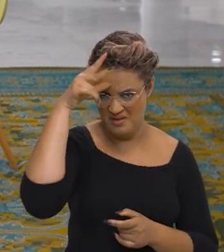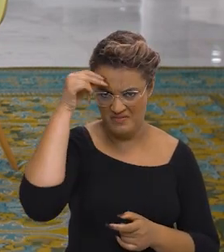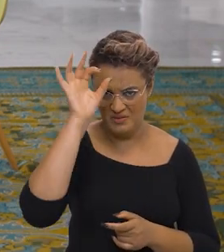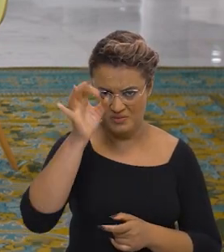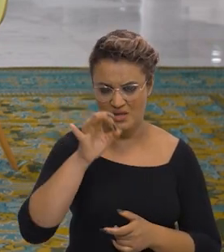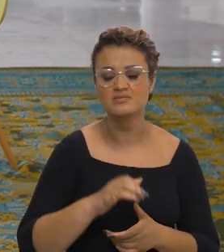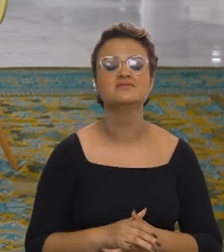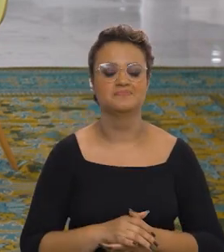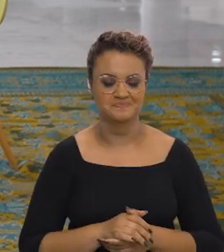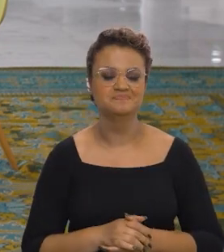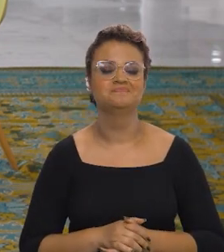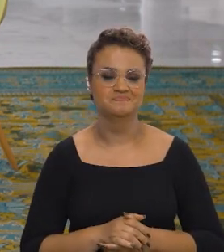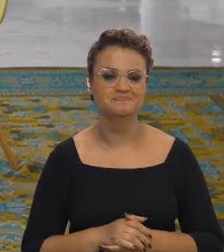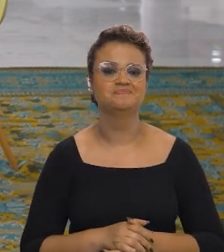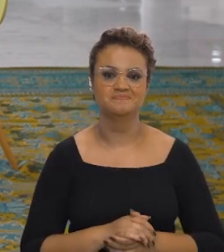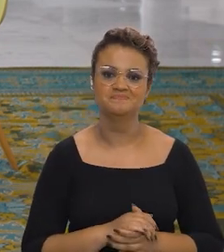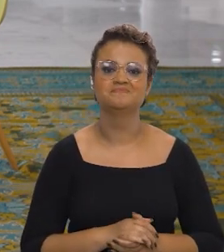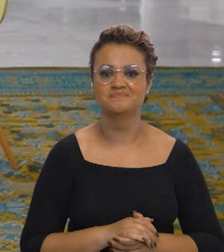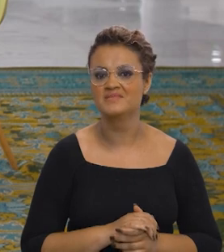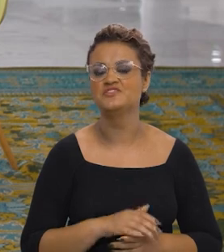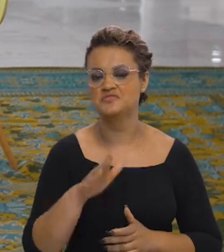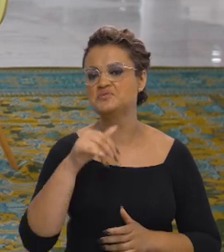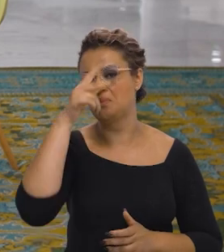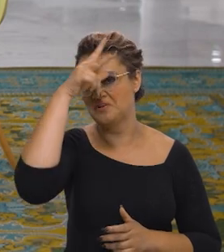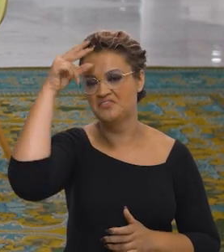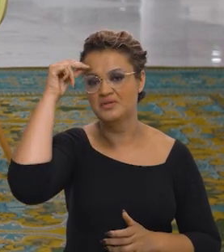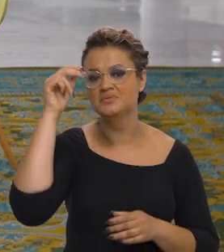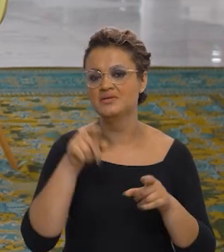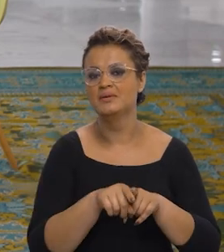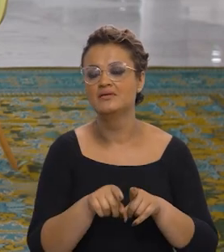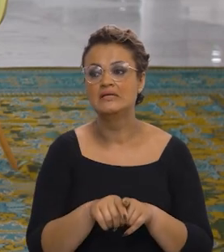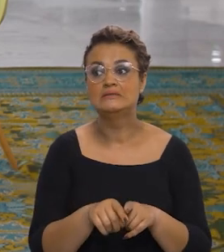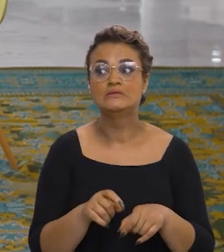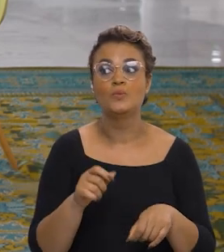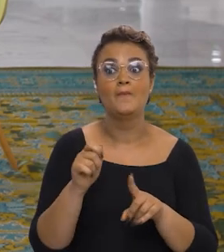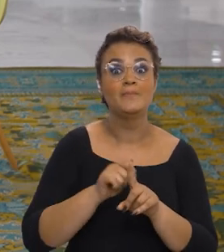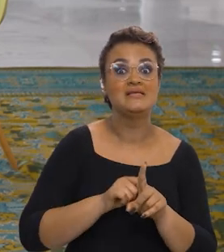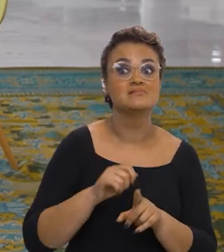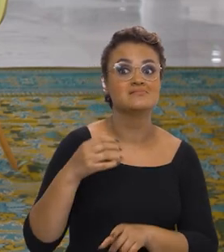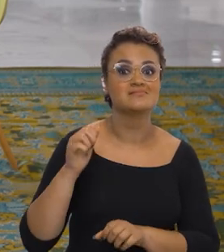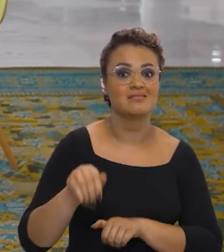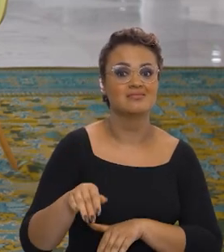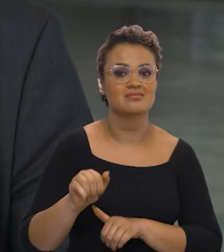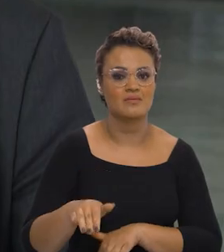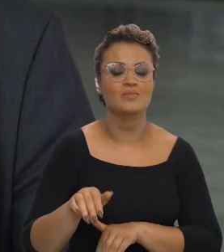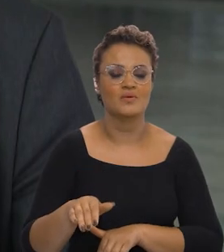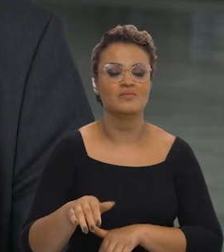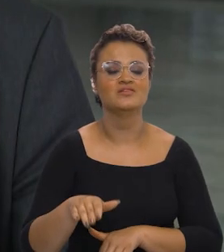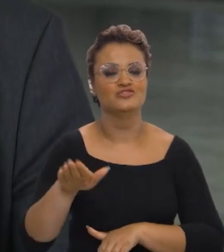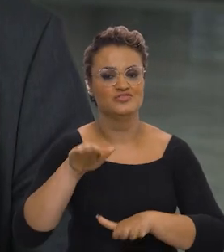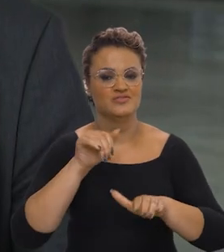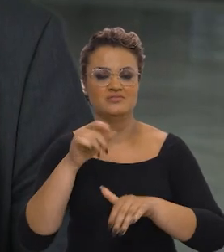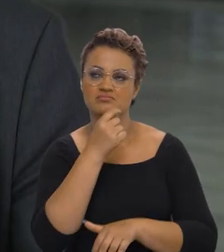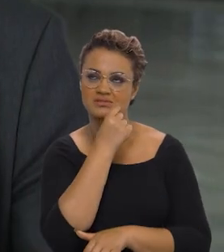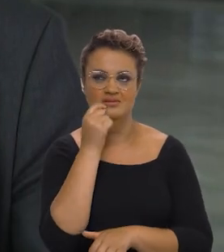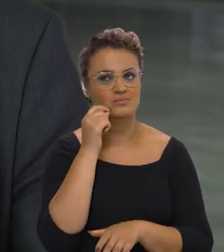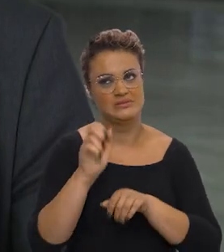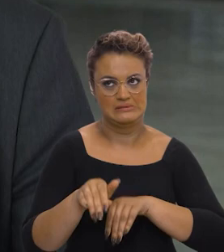é ouvir prefeitos também, né? Exato. Agora vamos começar uma nova etapa em setembro, onde